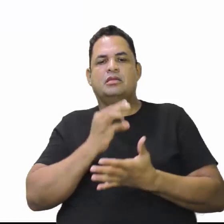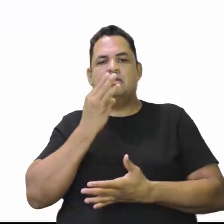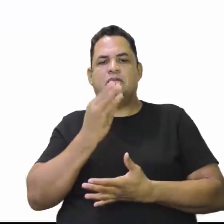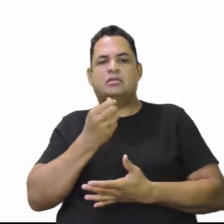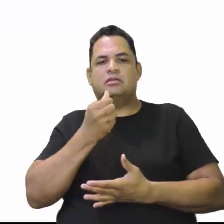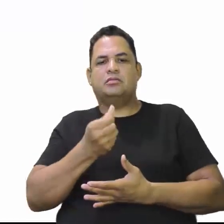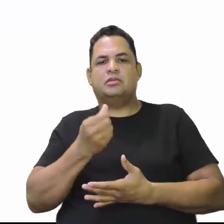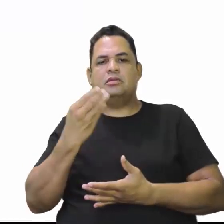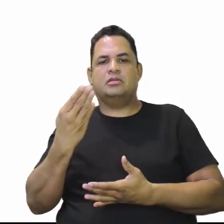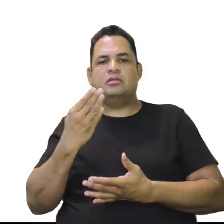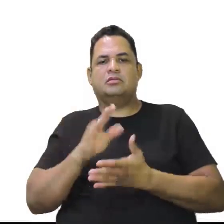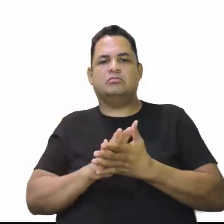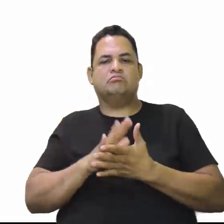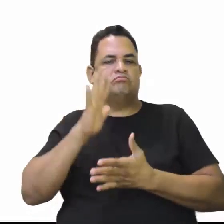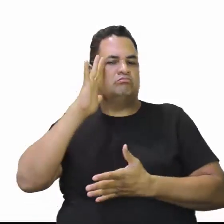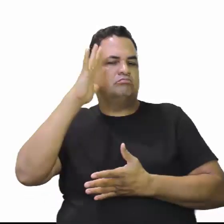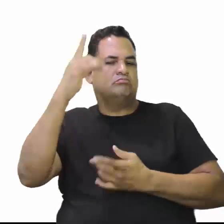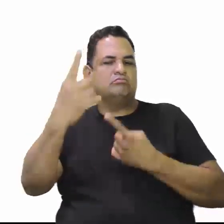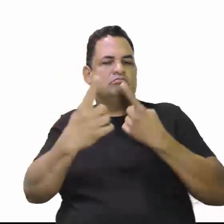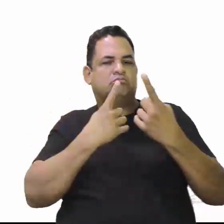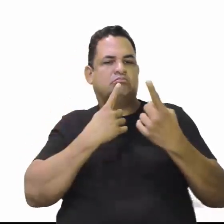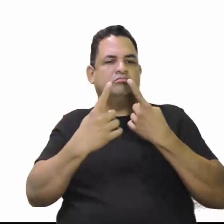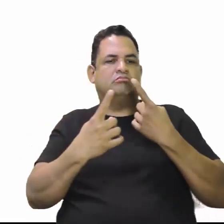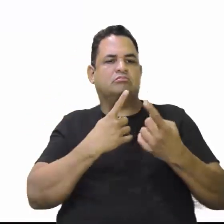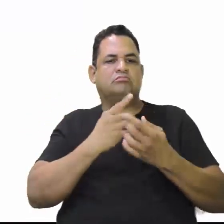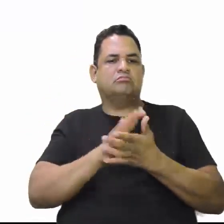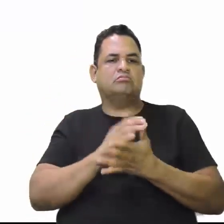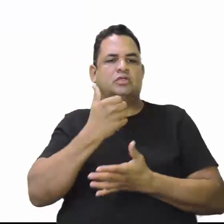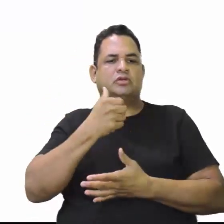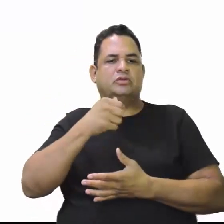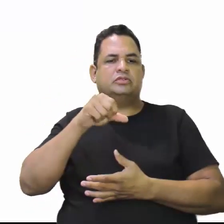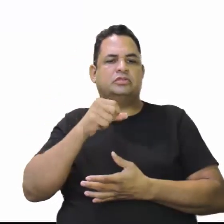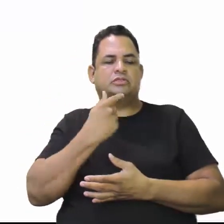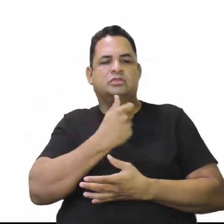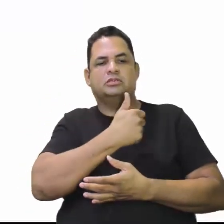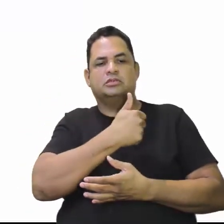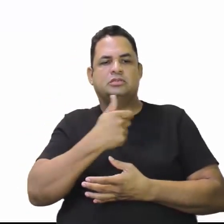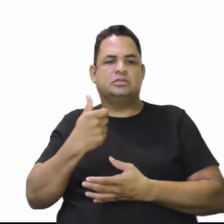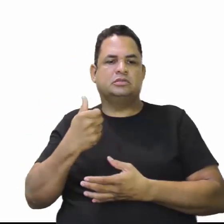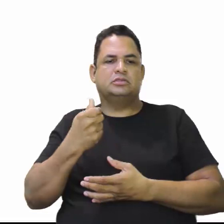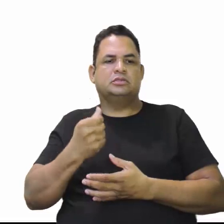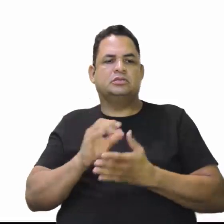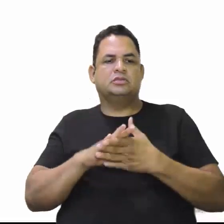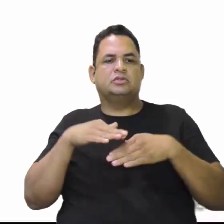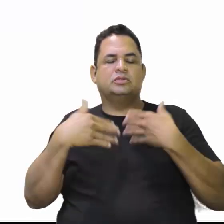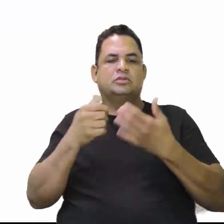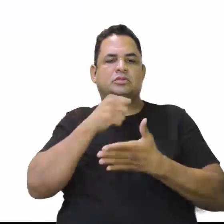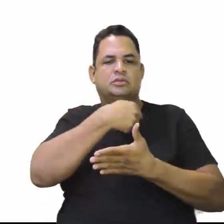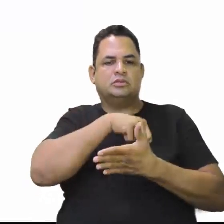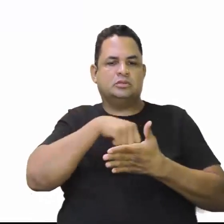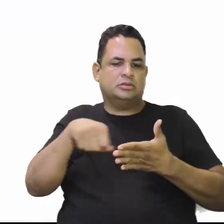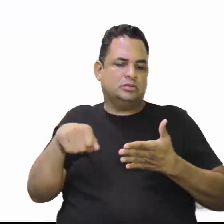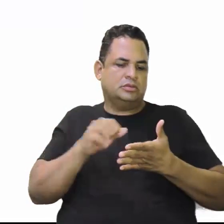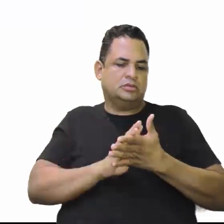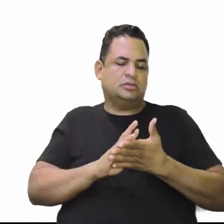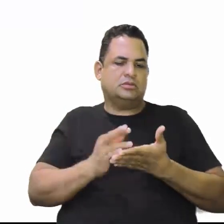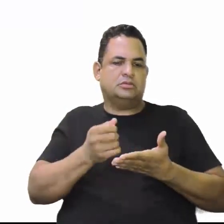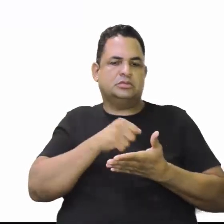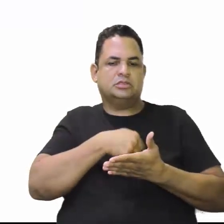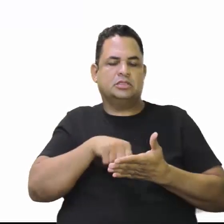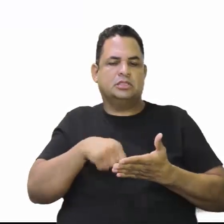imaginada ainda em 1916 por Roquete Pinto. Roquete Pinto, quando ele escreve sobre terras de Rondônia,